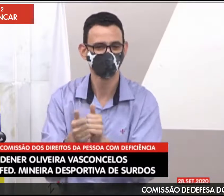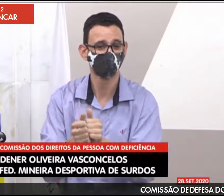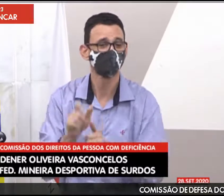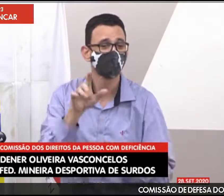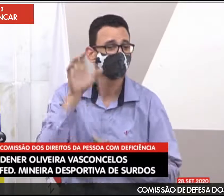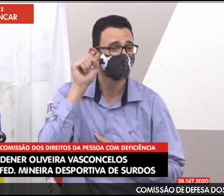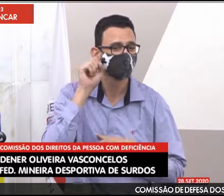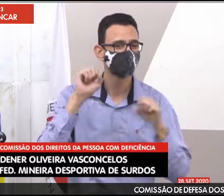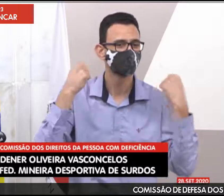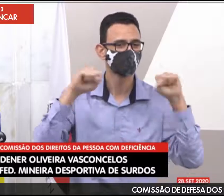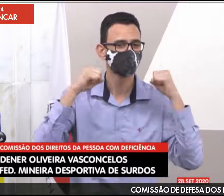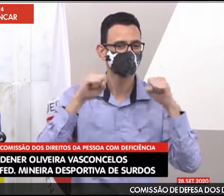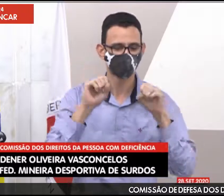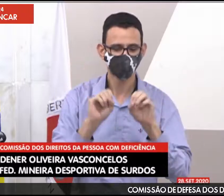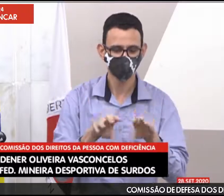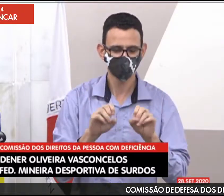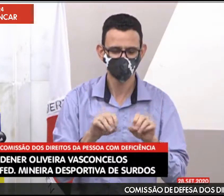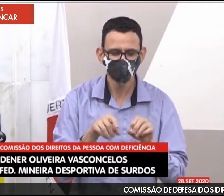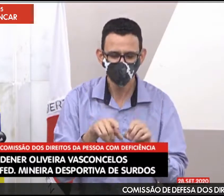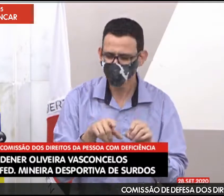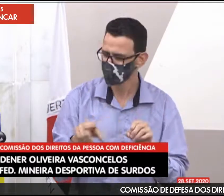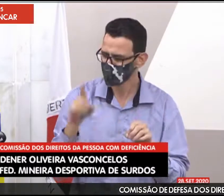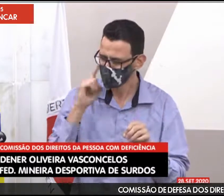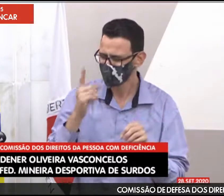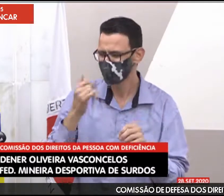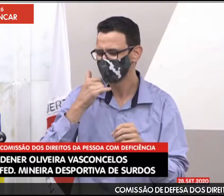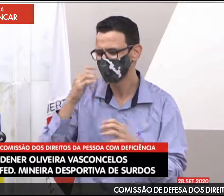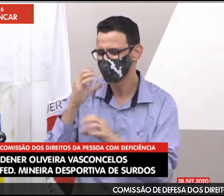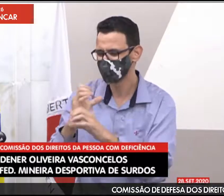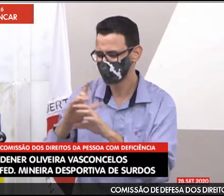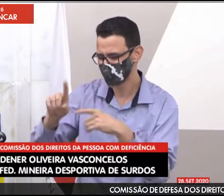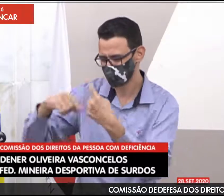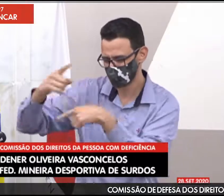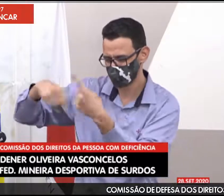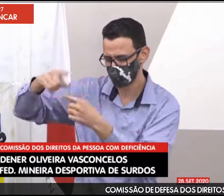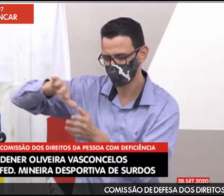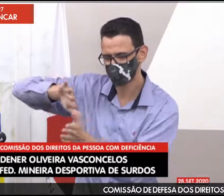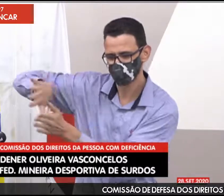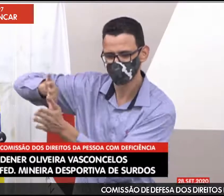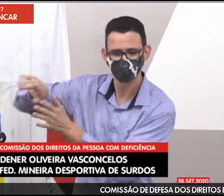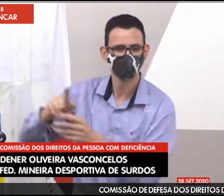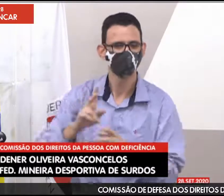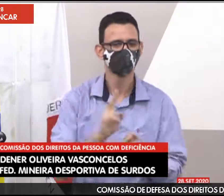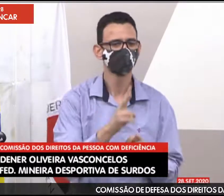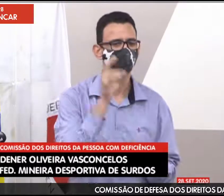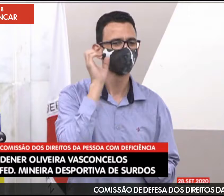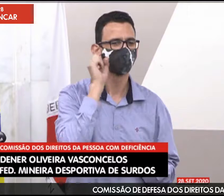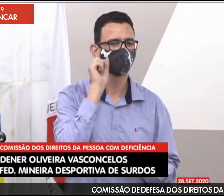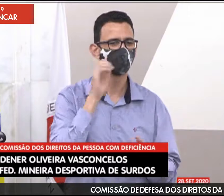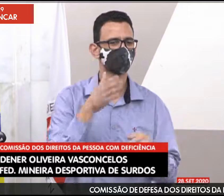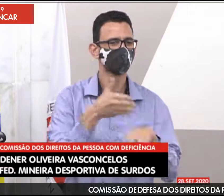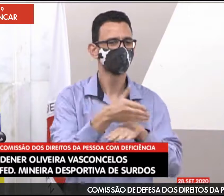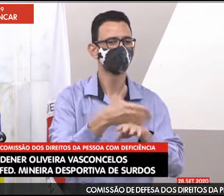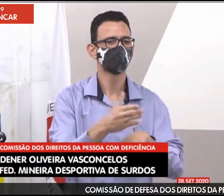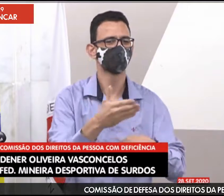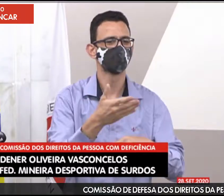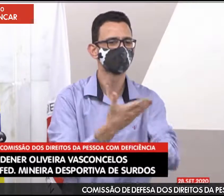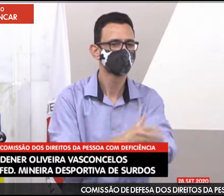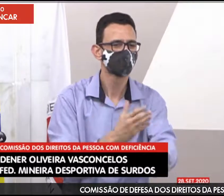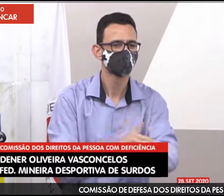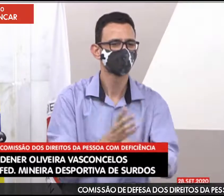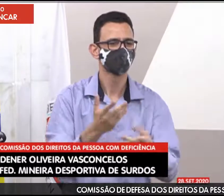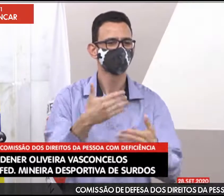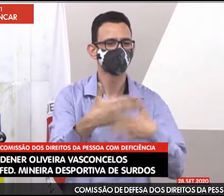e o acesso ao esporte? E o acesso à questão de educação física para os surdos?